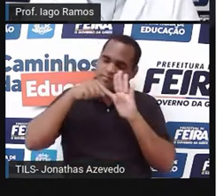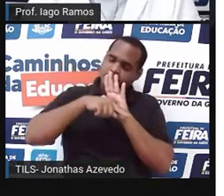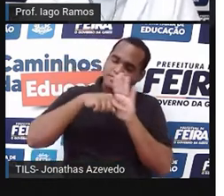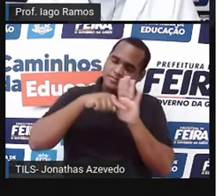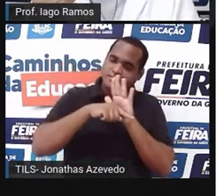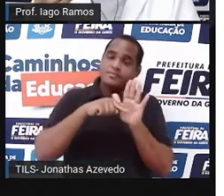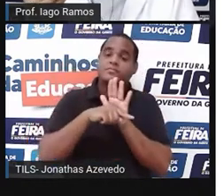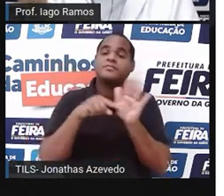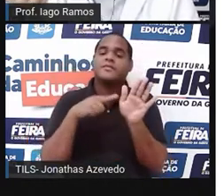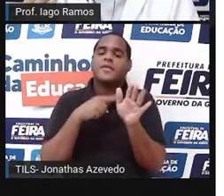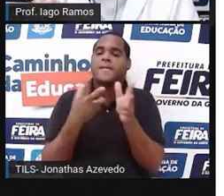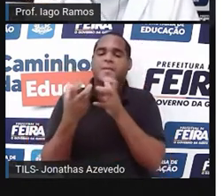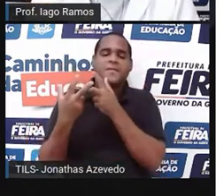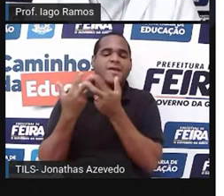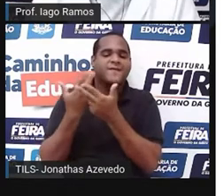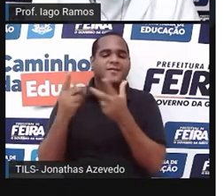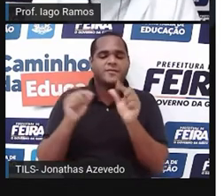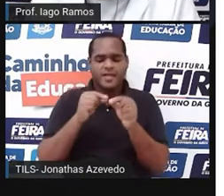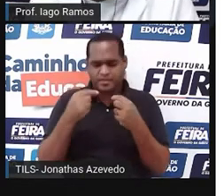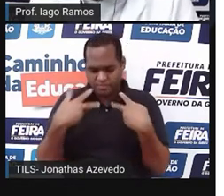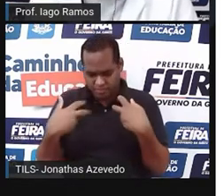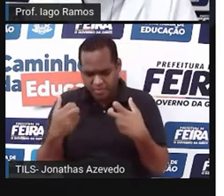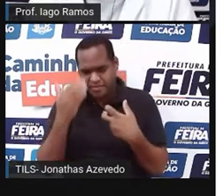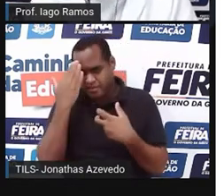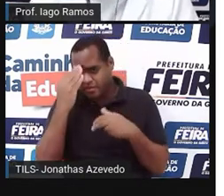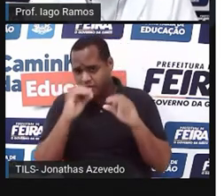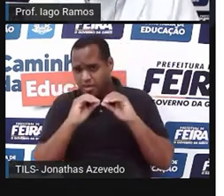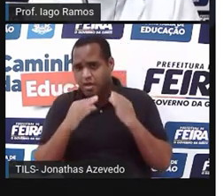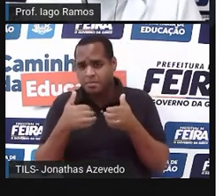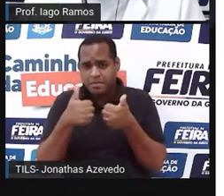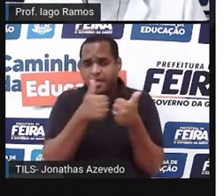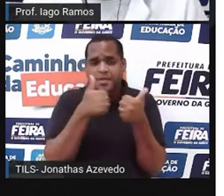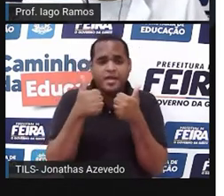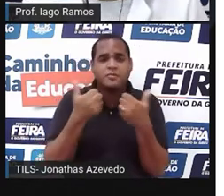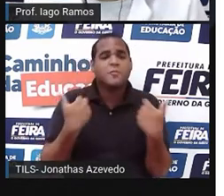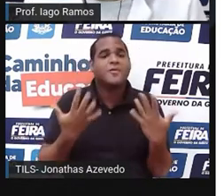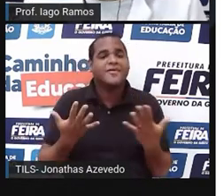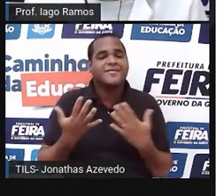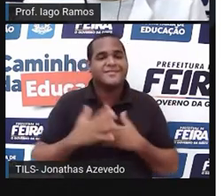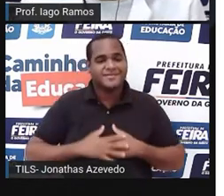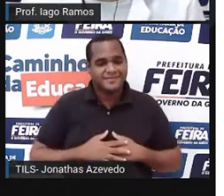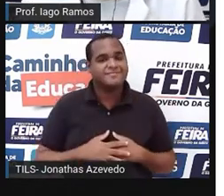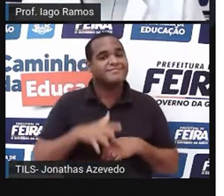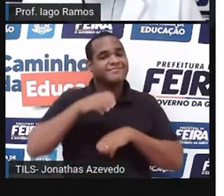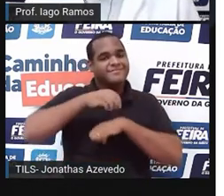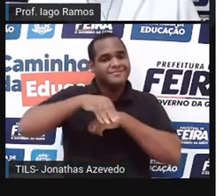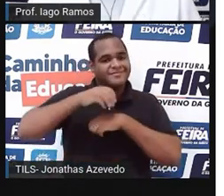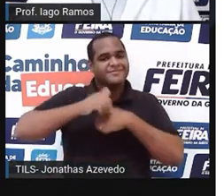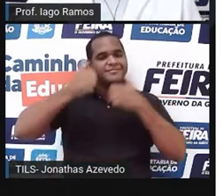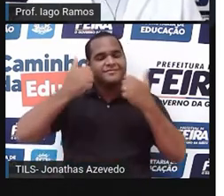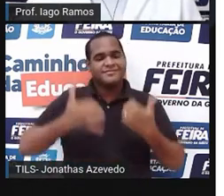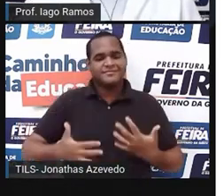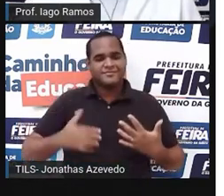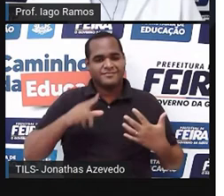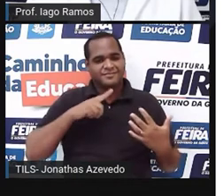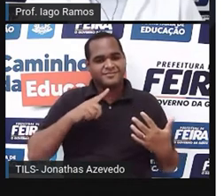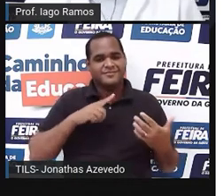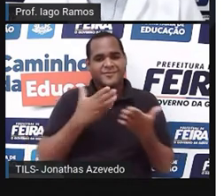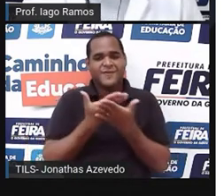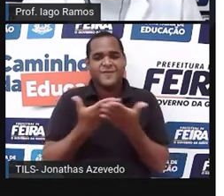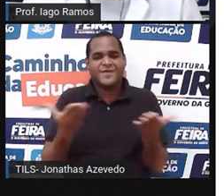bom? Para perceber o quanto a gente está entendendo das coisas. E aí, eu sempre trago aqui essa